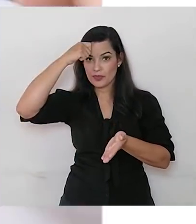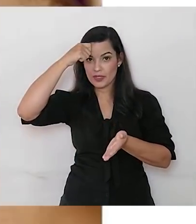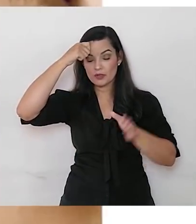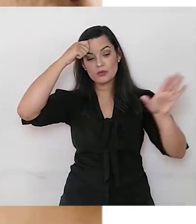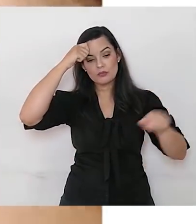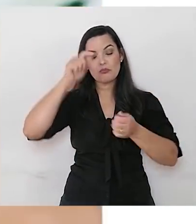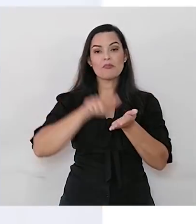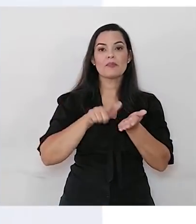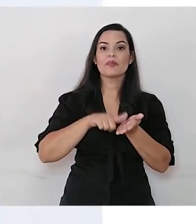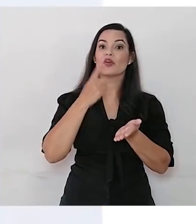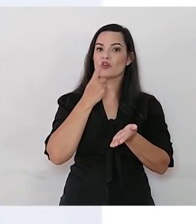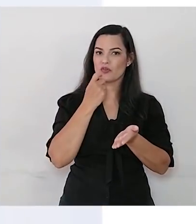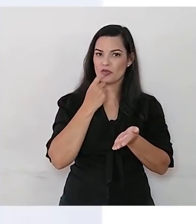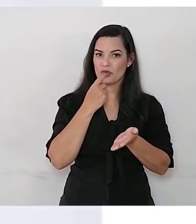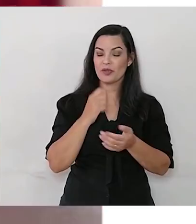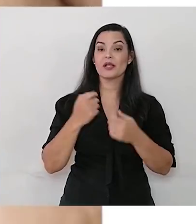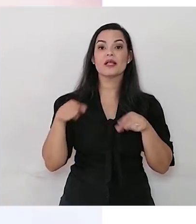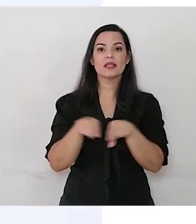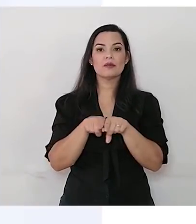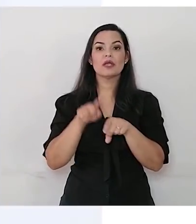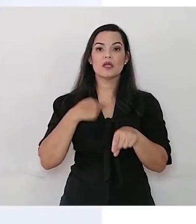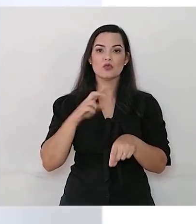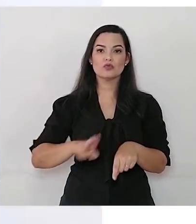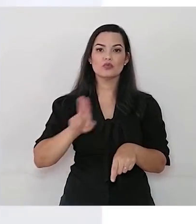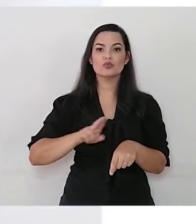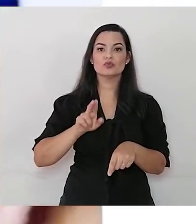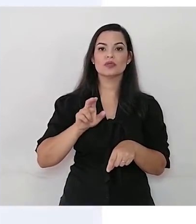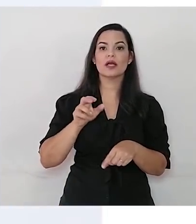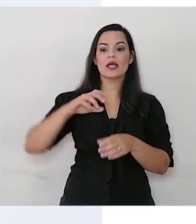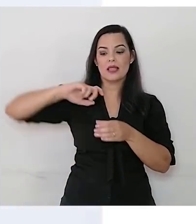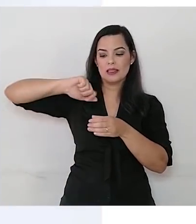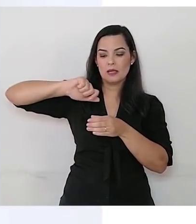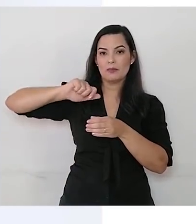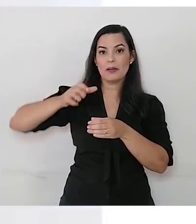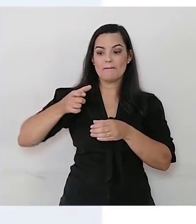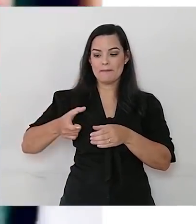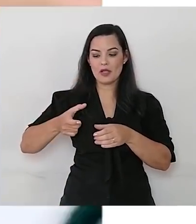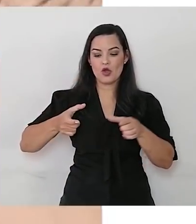pedaço de papel vermelho. E vou precisar de duas tampinhas. Uma maior e outra menor.